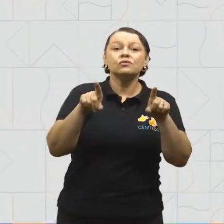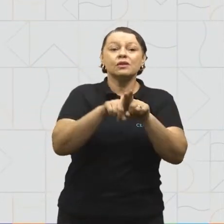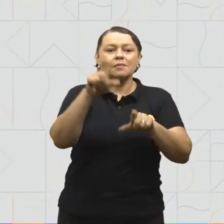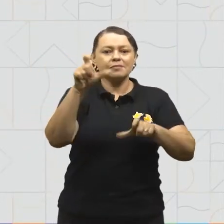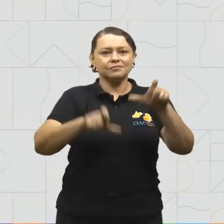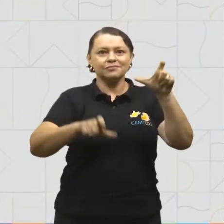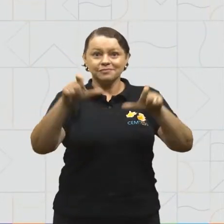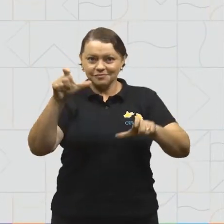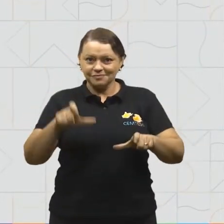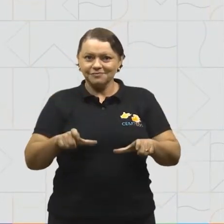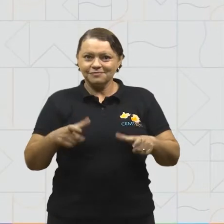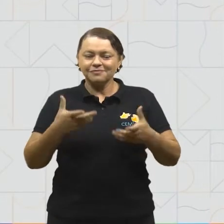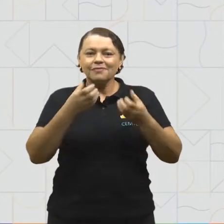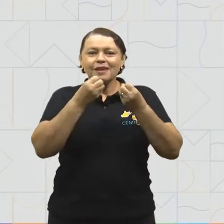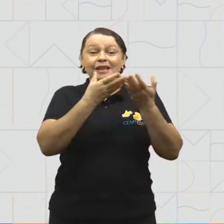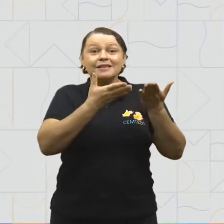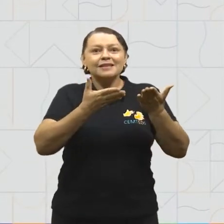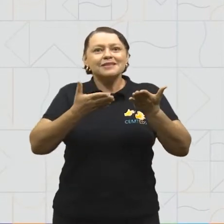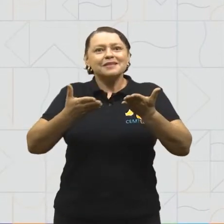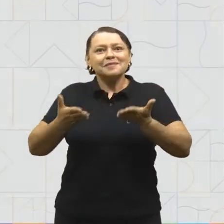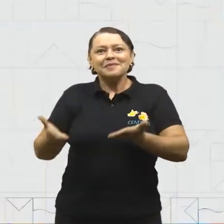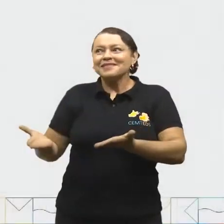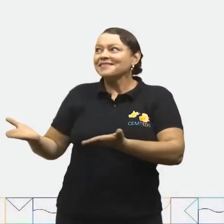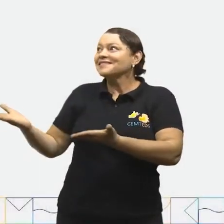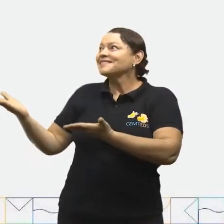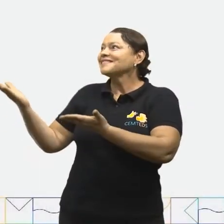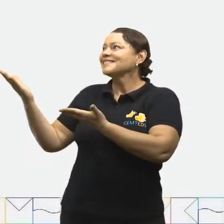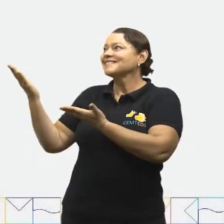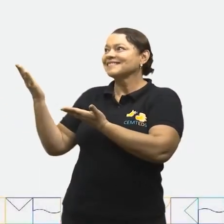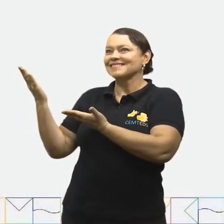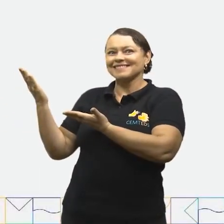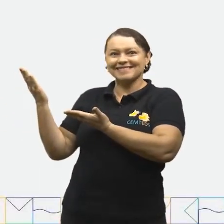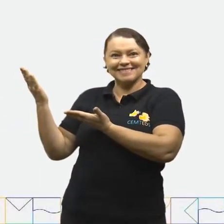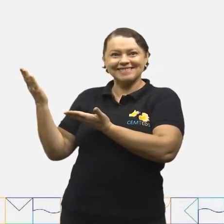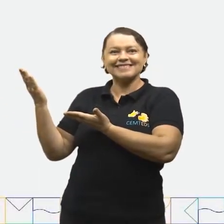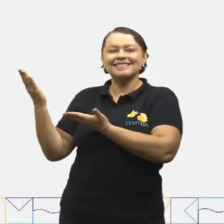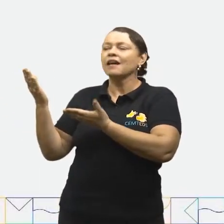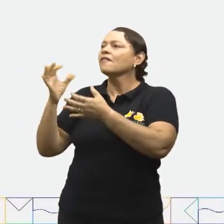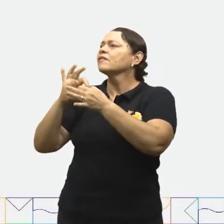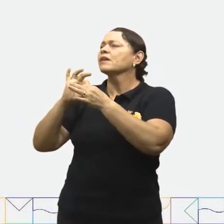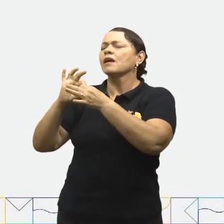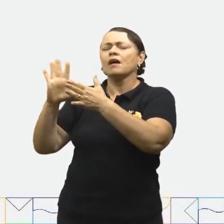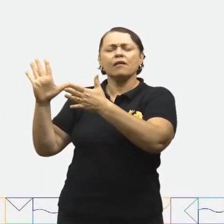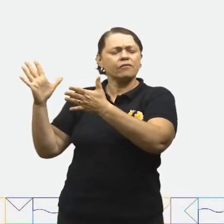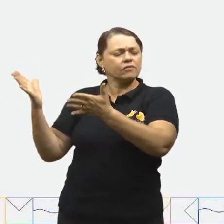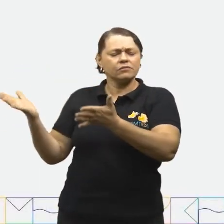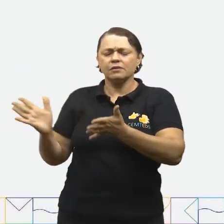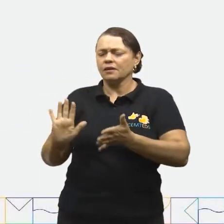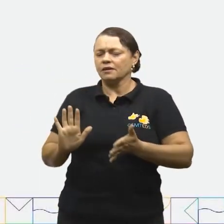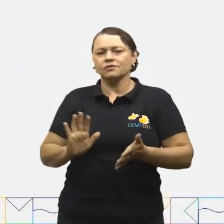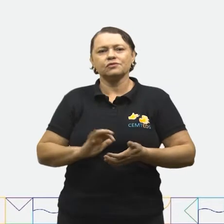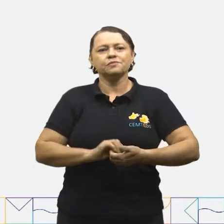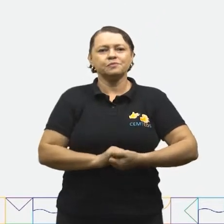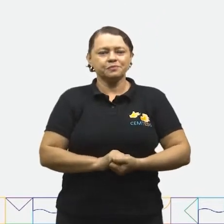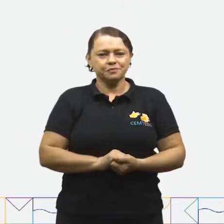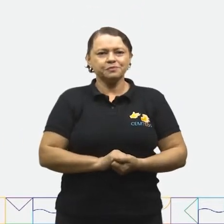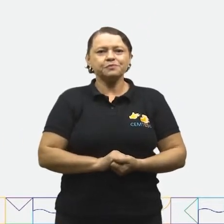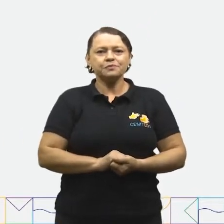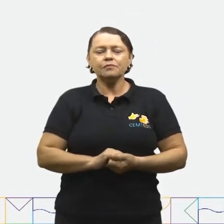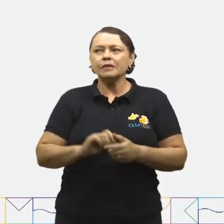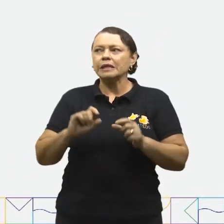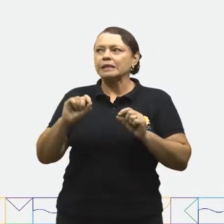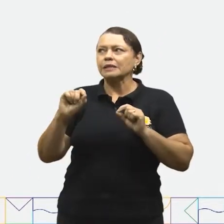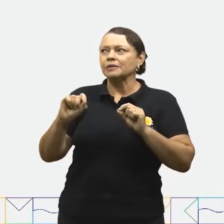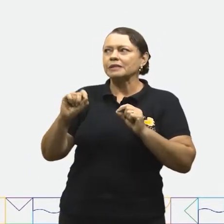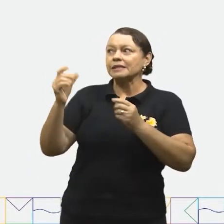personagens. Seja bem-vinda, Dona Máquina de Histórias! Fique à vontade, Dona Máquina. O